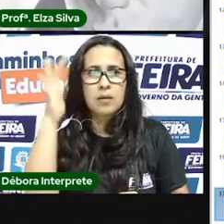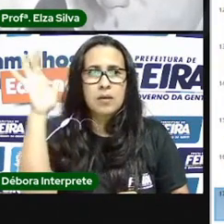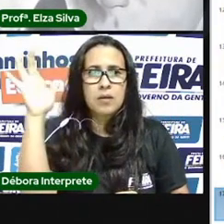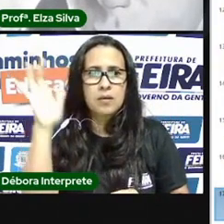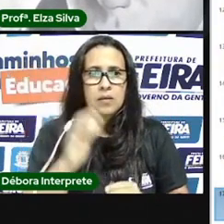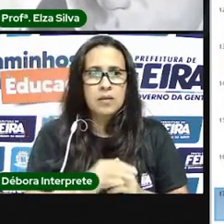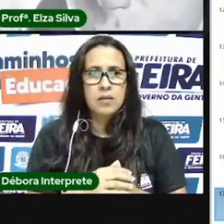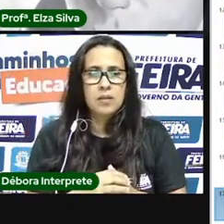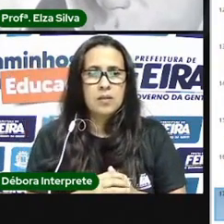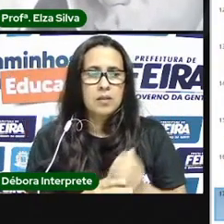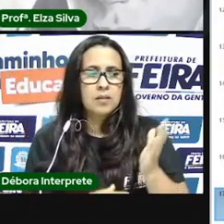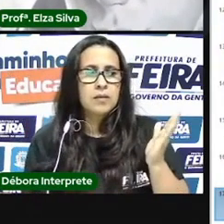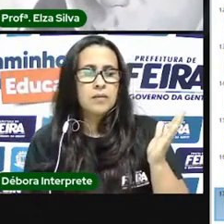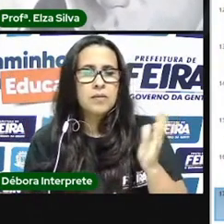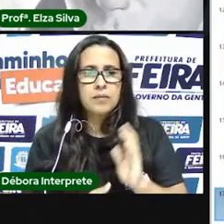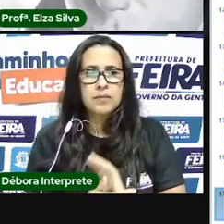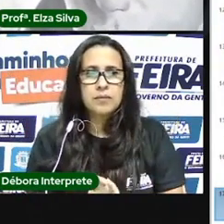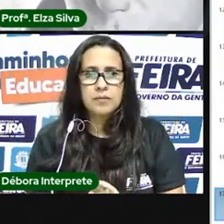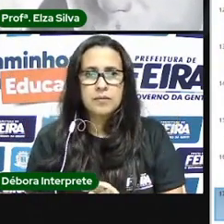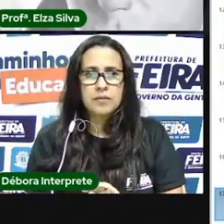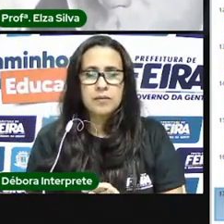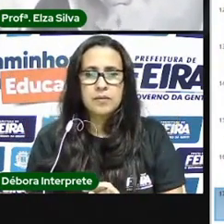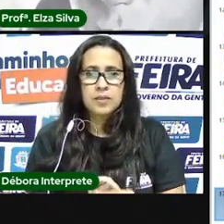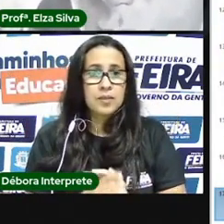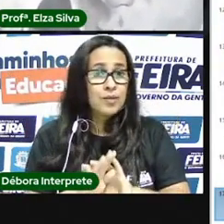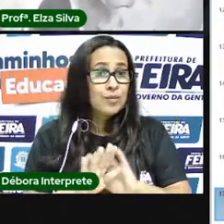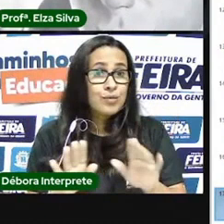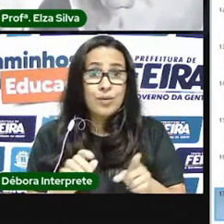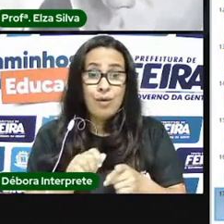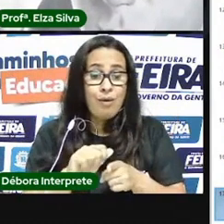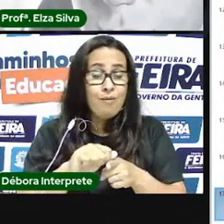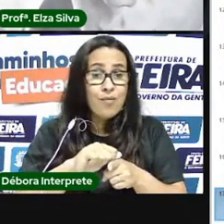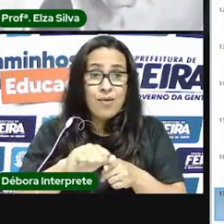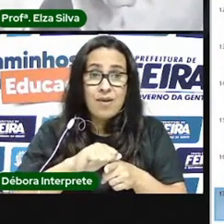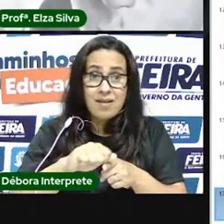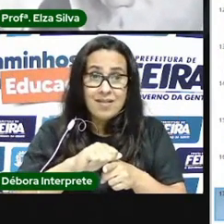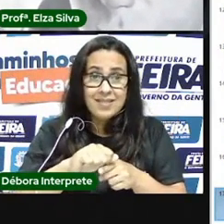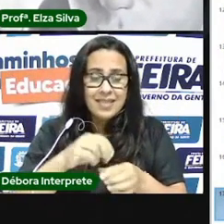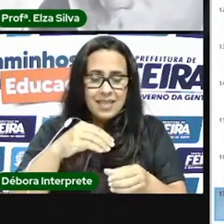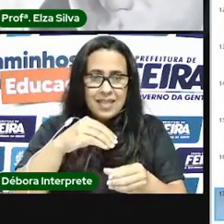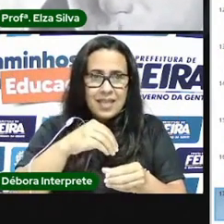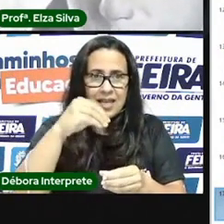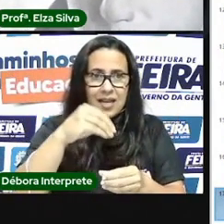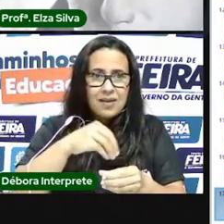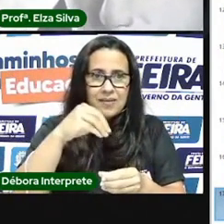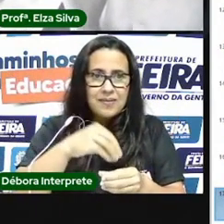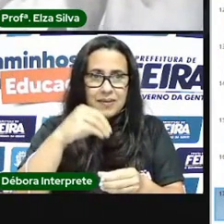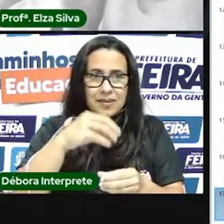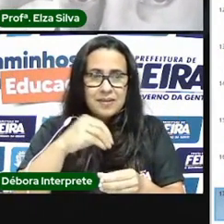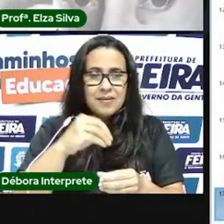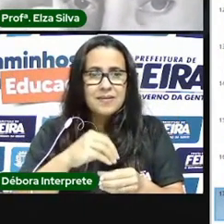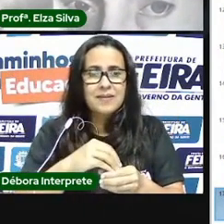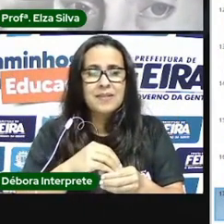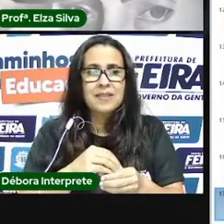consegue apenas com uma borracha com algodão eles aprendem uma técnica para